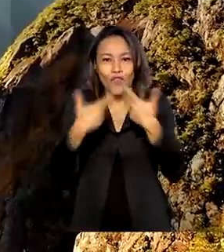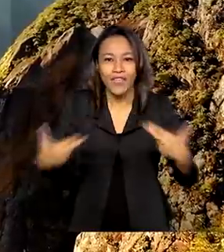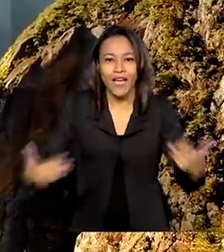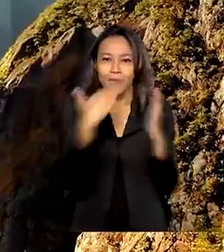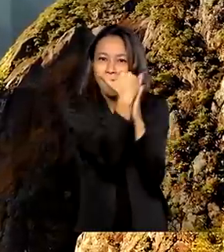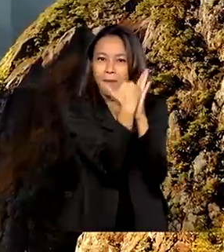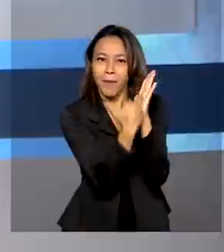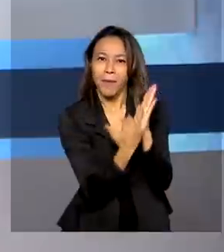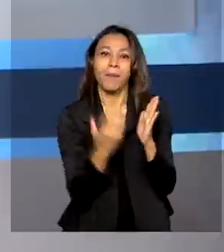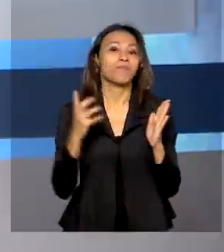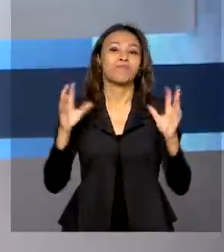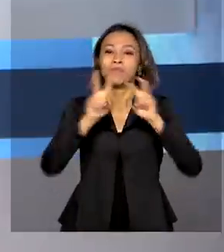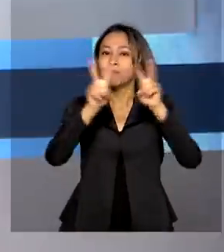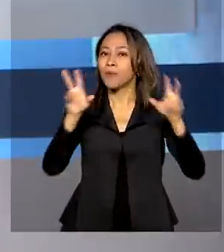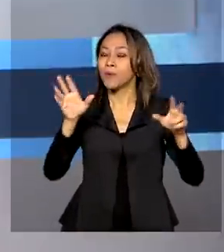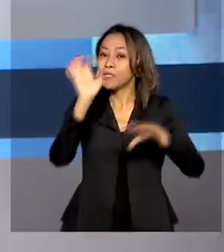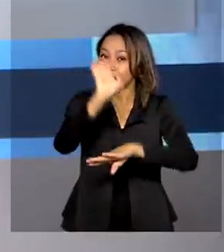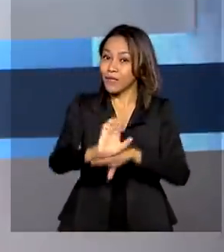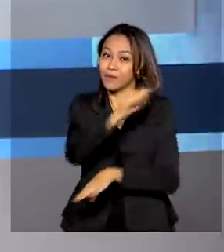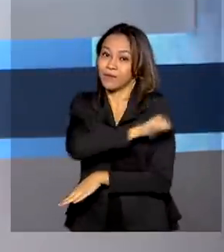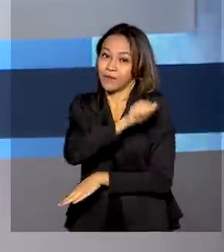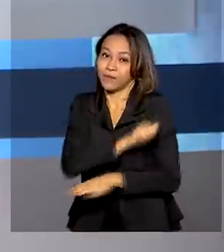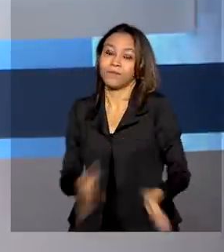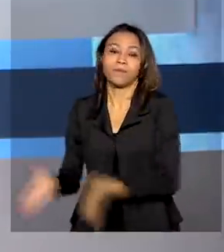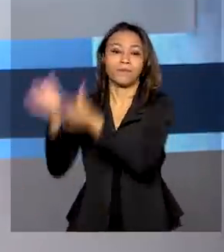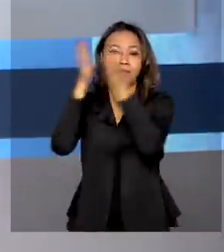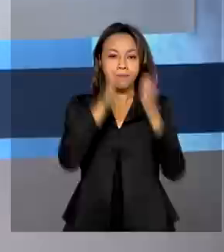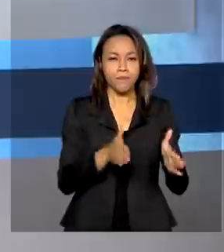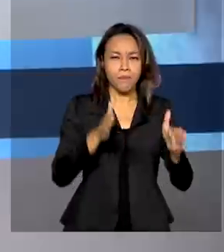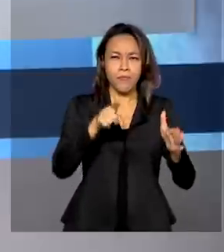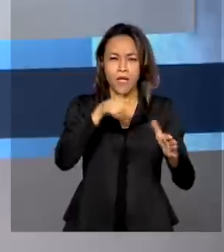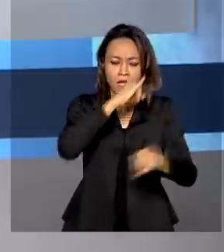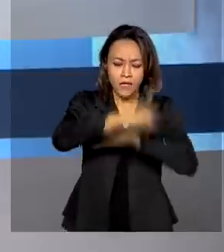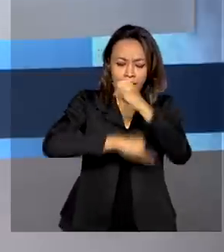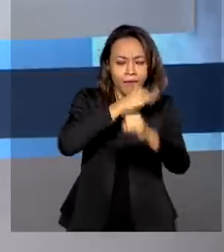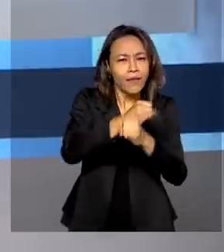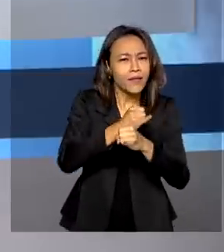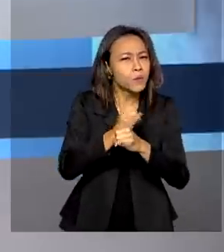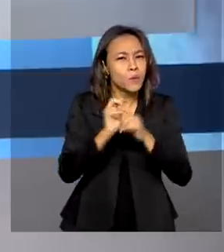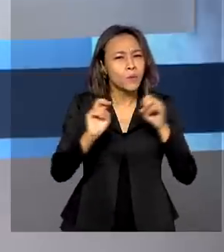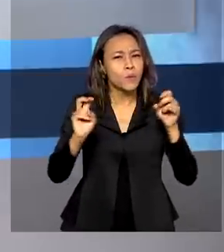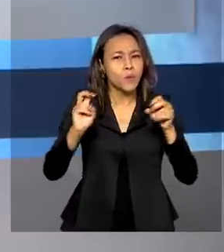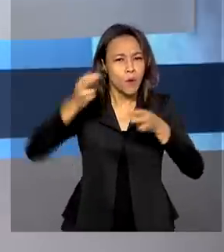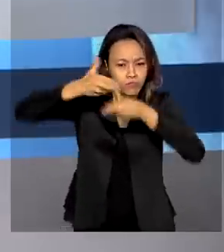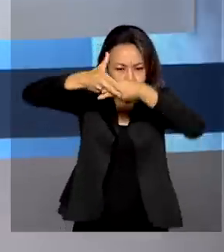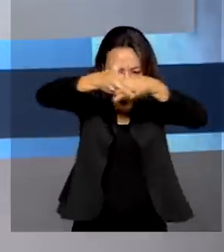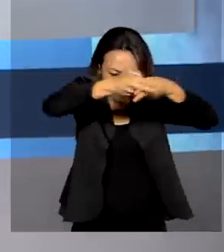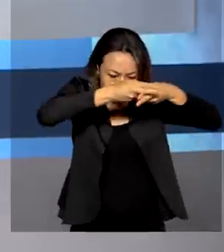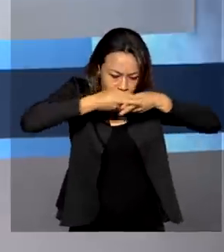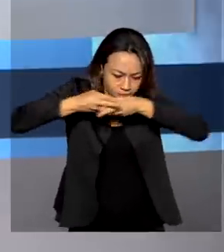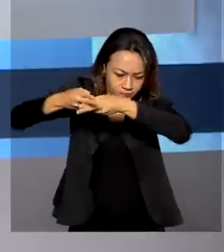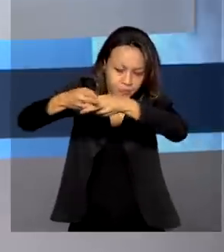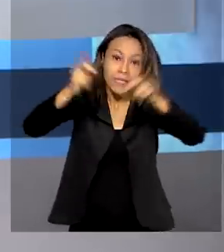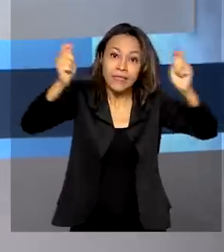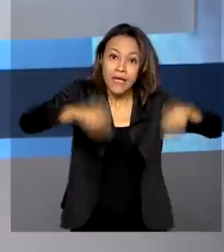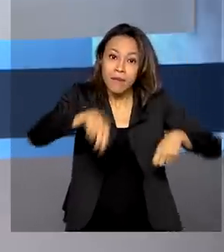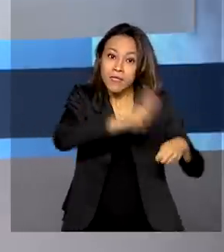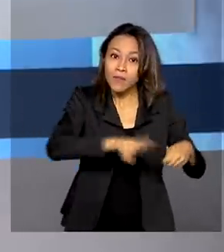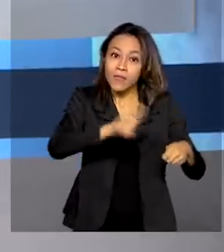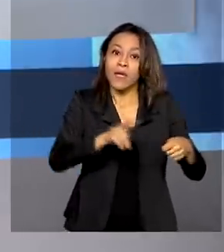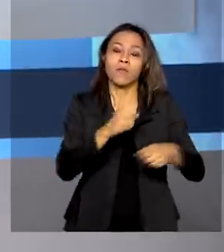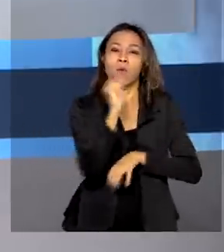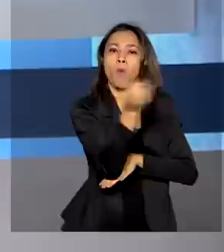estado do Rio de Janeiro. A conexão de internet via satélite agora poderá ser utilizada em veículos como ambulâncias,